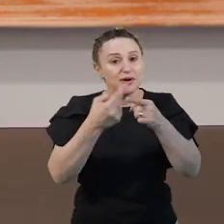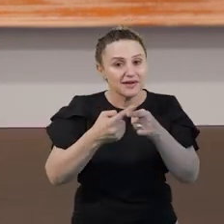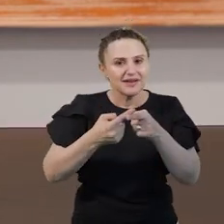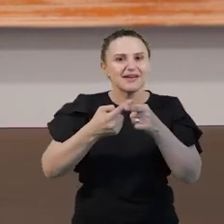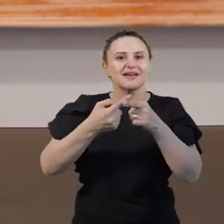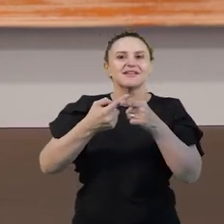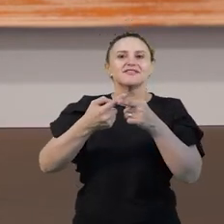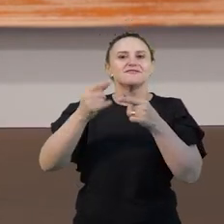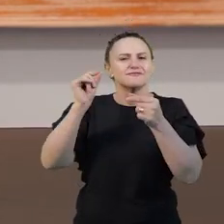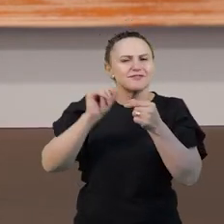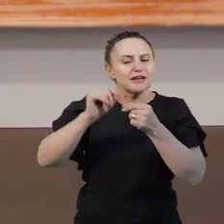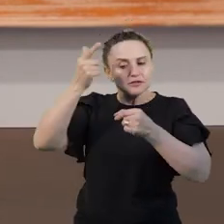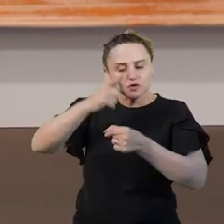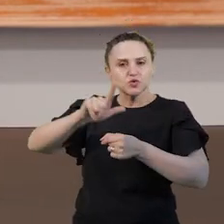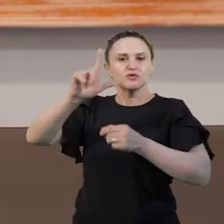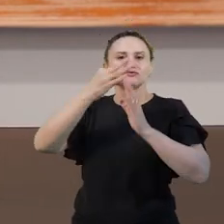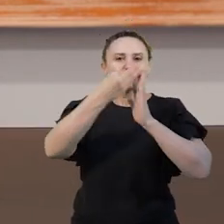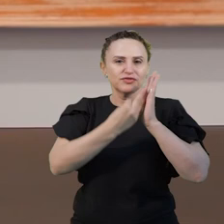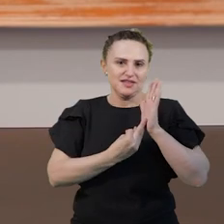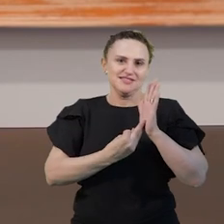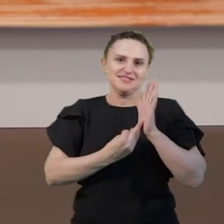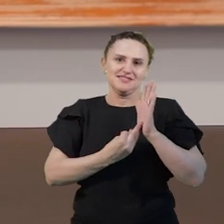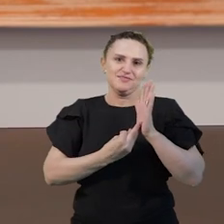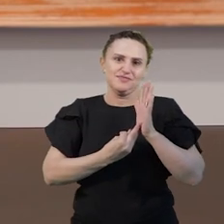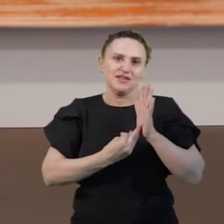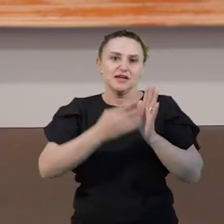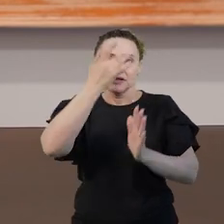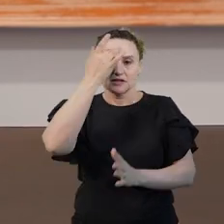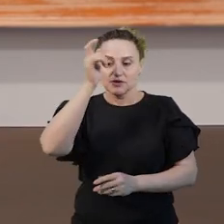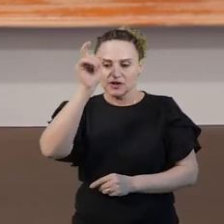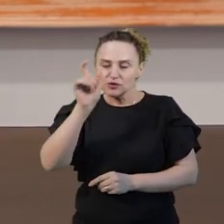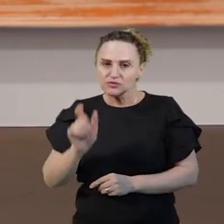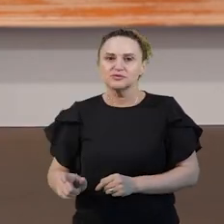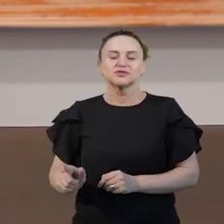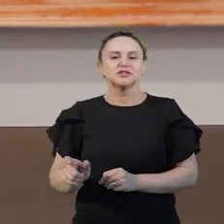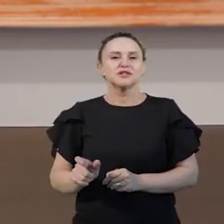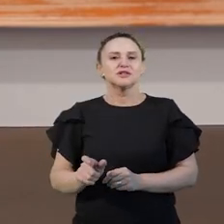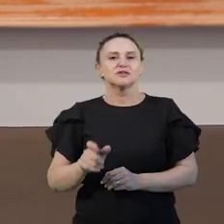texto. Portanto, é sujeito do processo de ler.